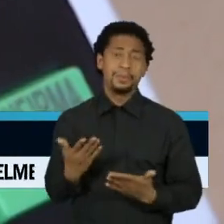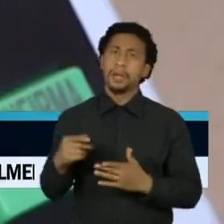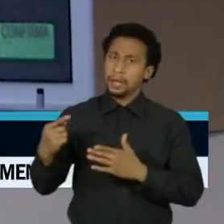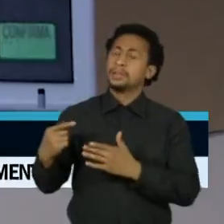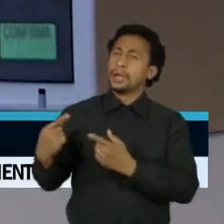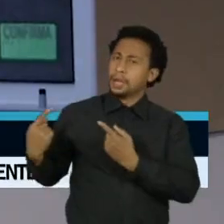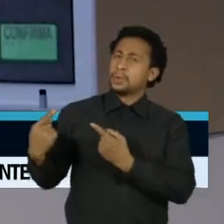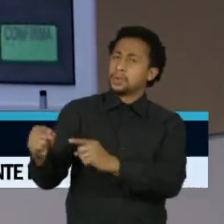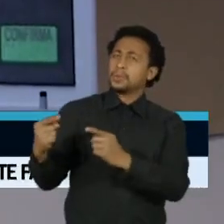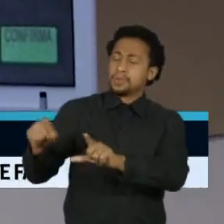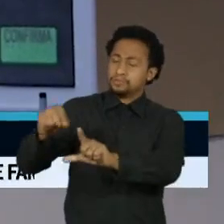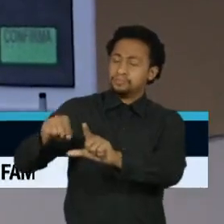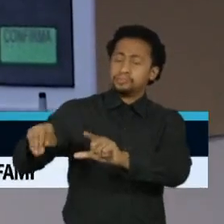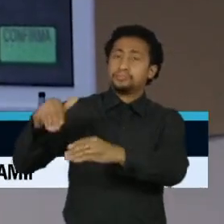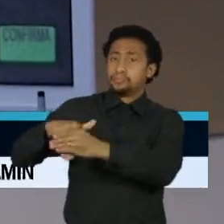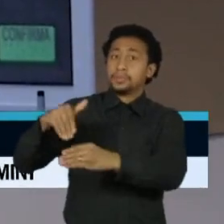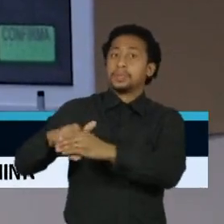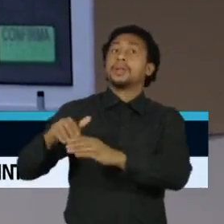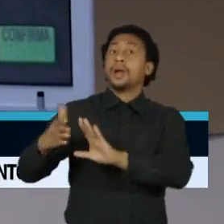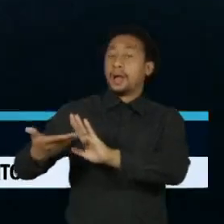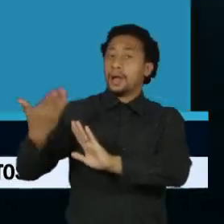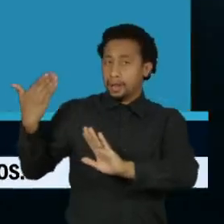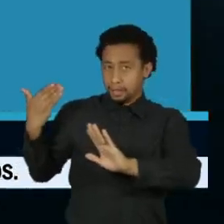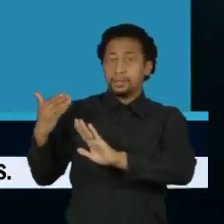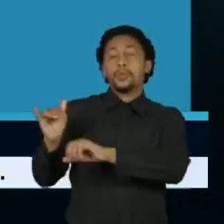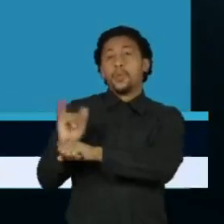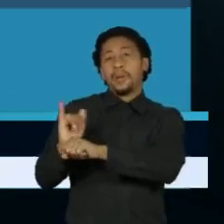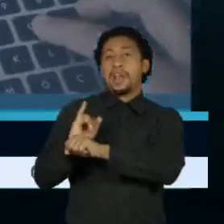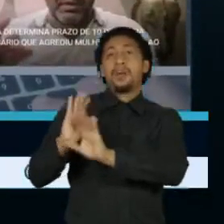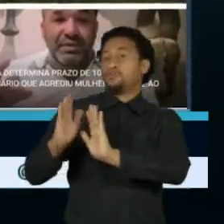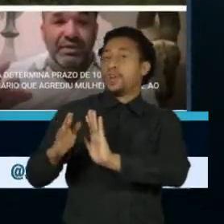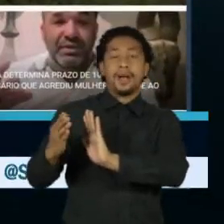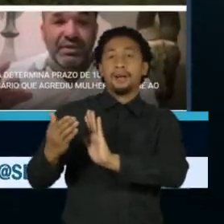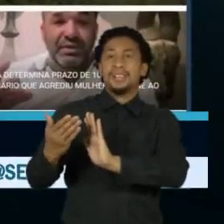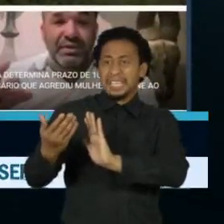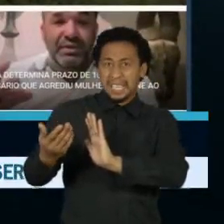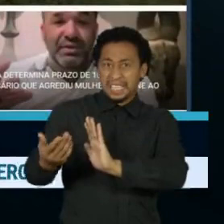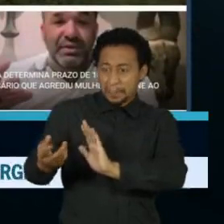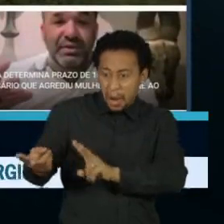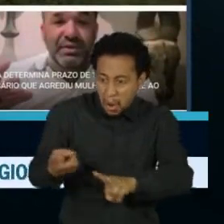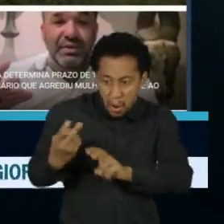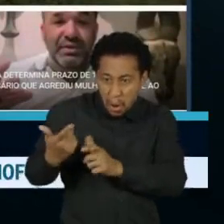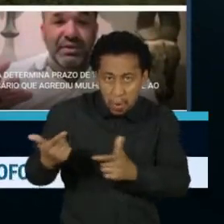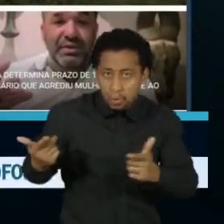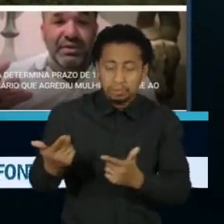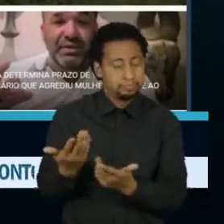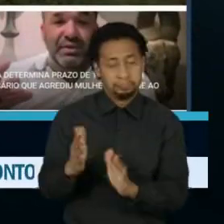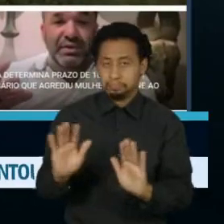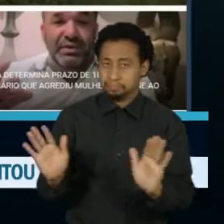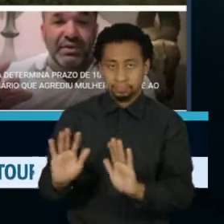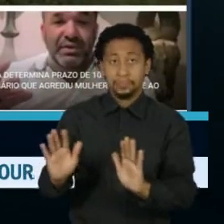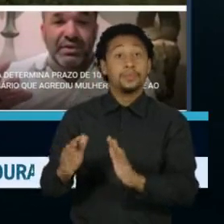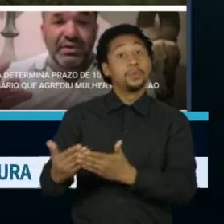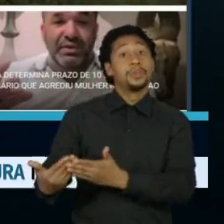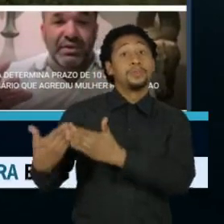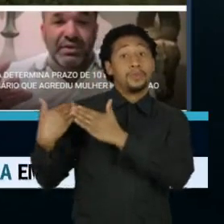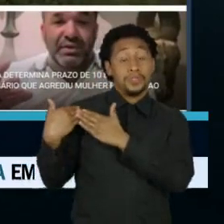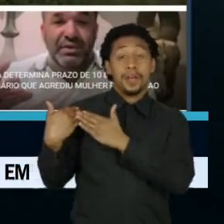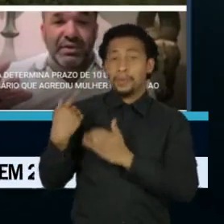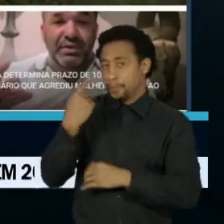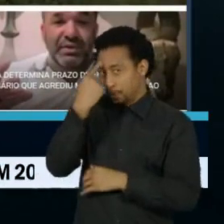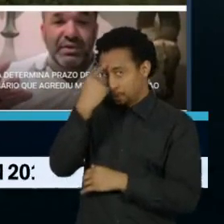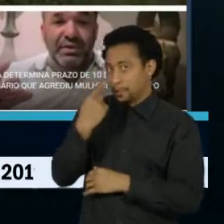votação e já teve o canal desmonetizado. Em outra conta de extrema-direita, os responsáveis pelo perfil